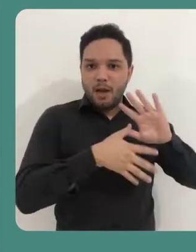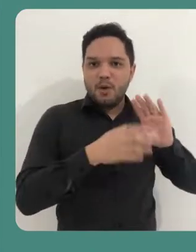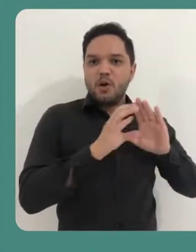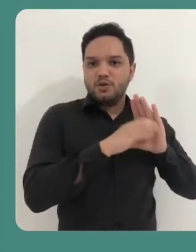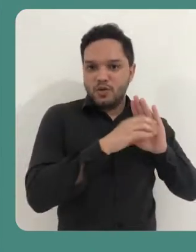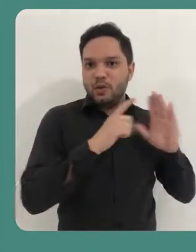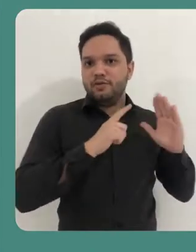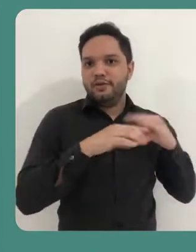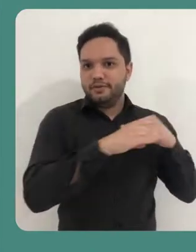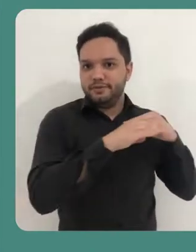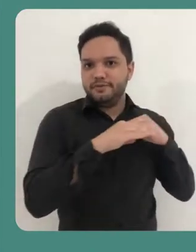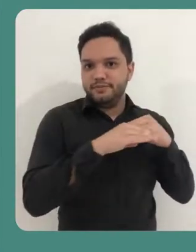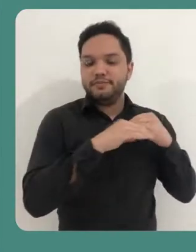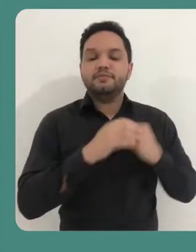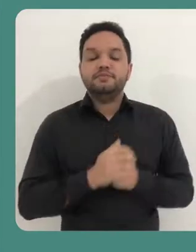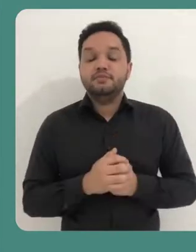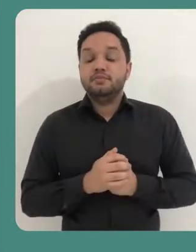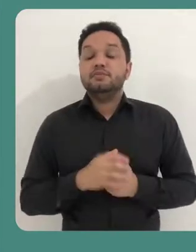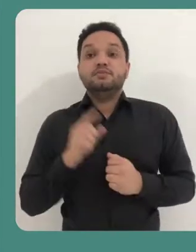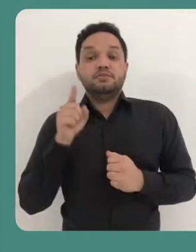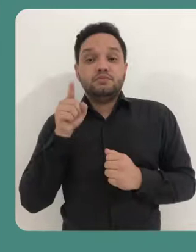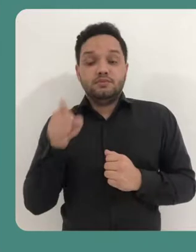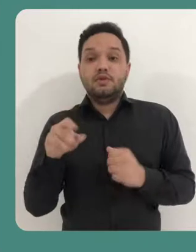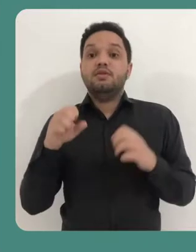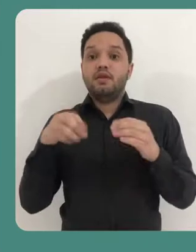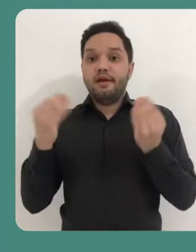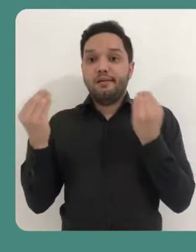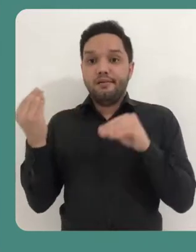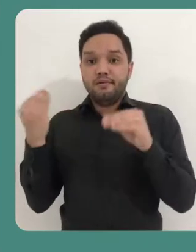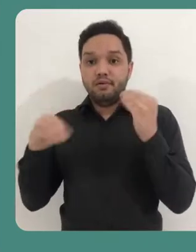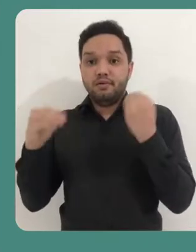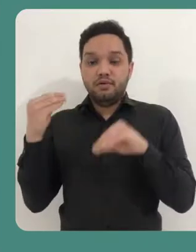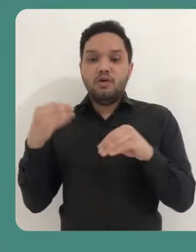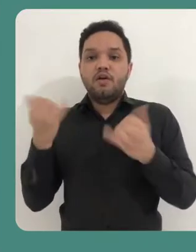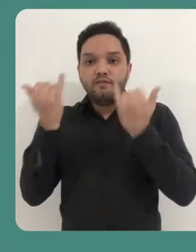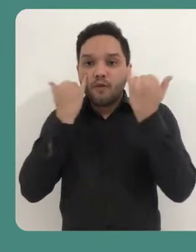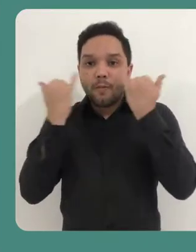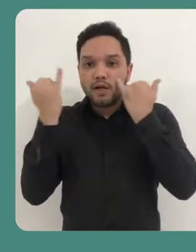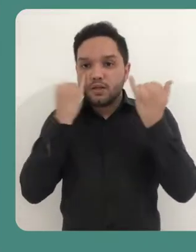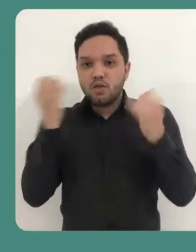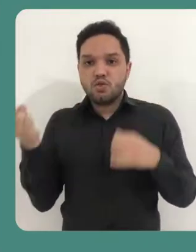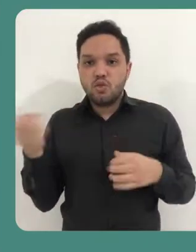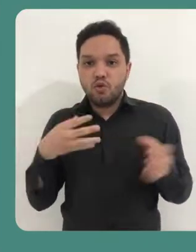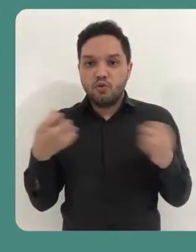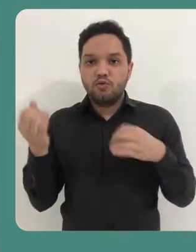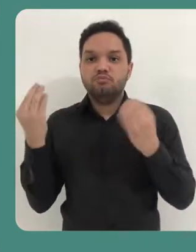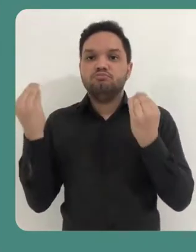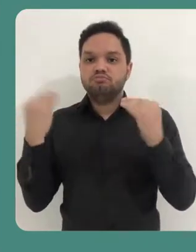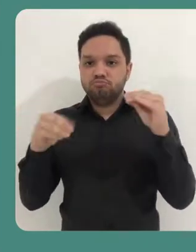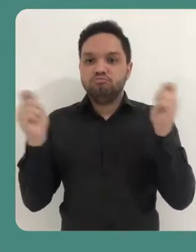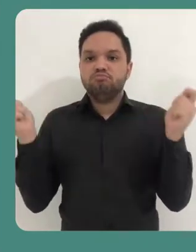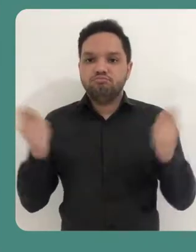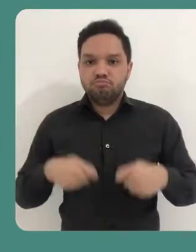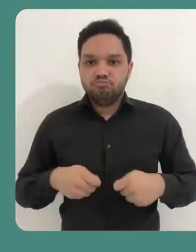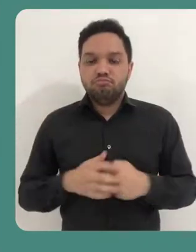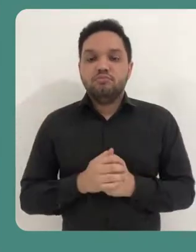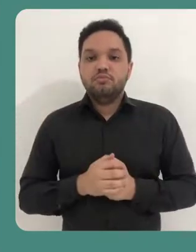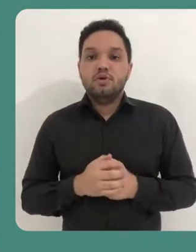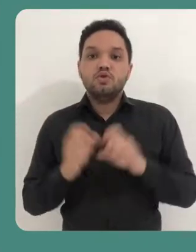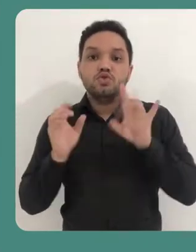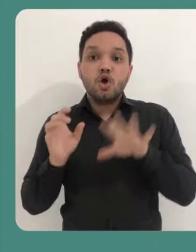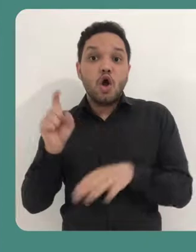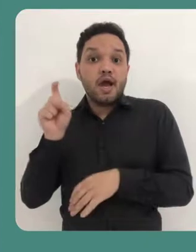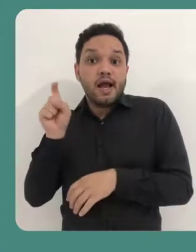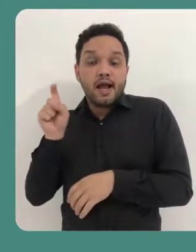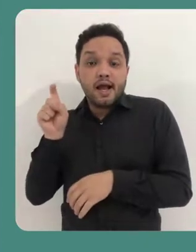diferente do mapa conceitual. Da mesma forma, a gente pode fazer a inserção de novas informações neste